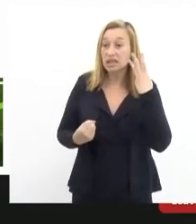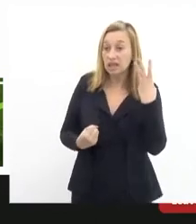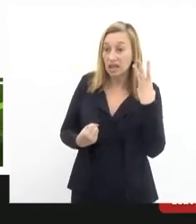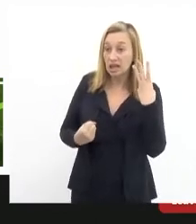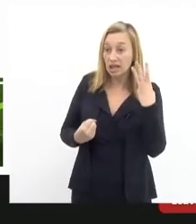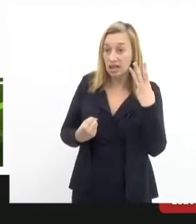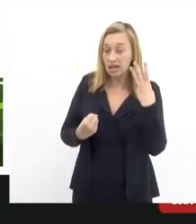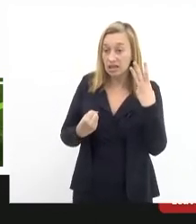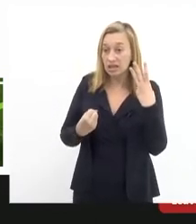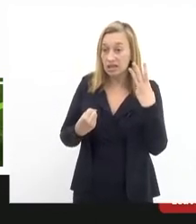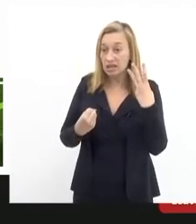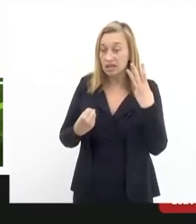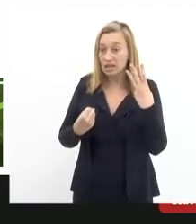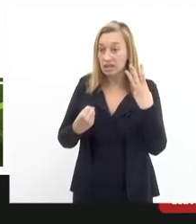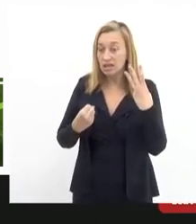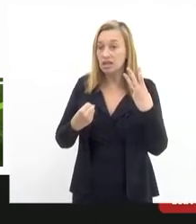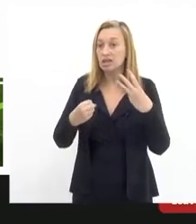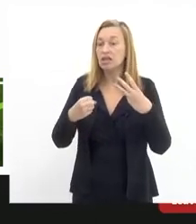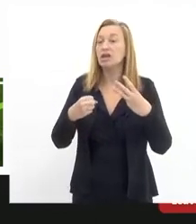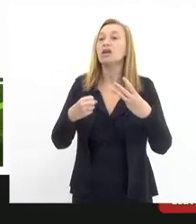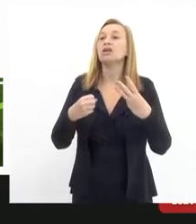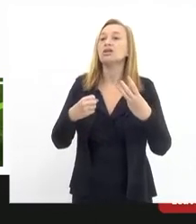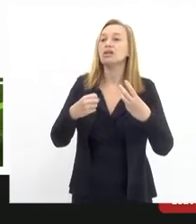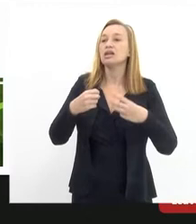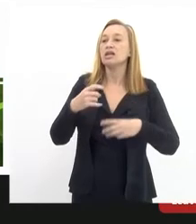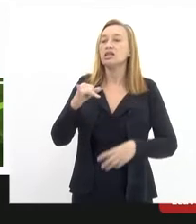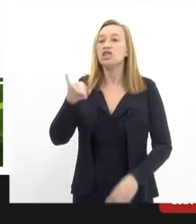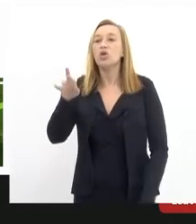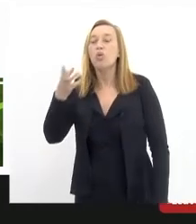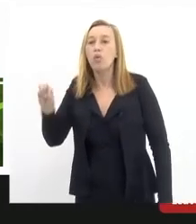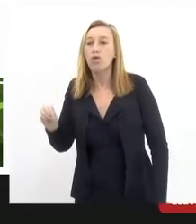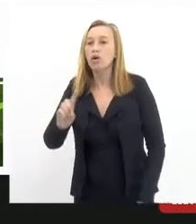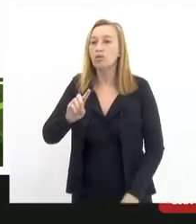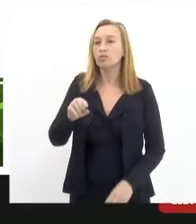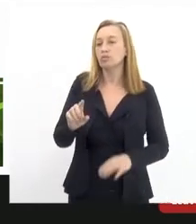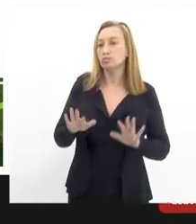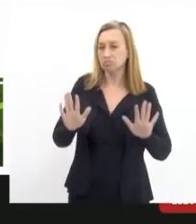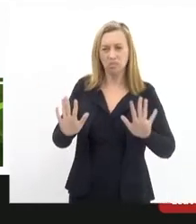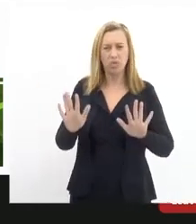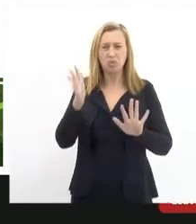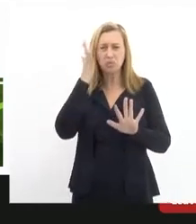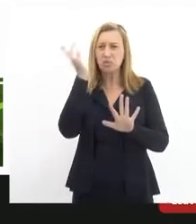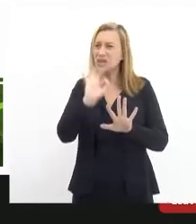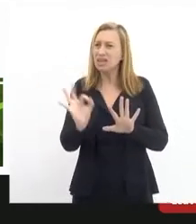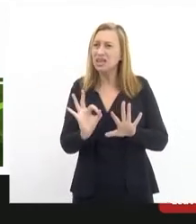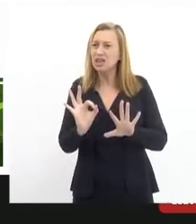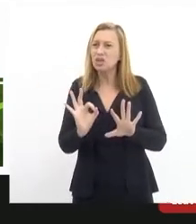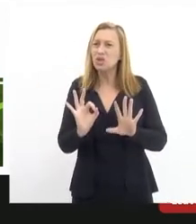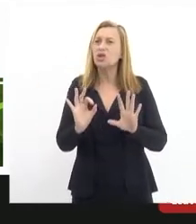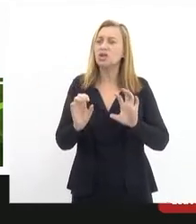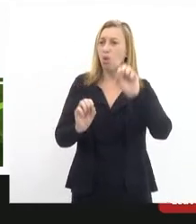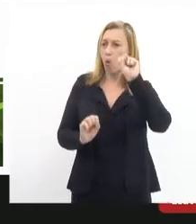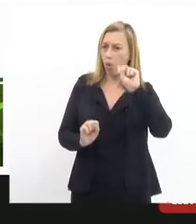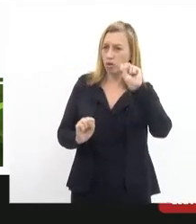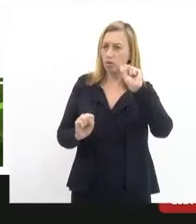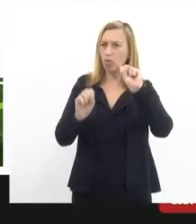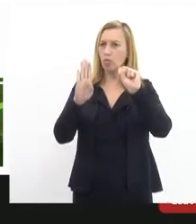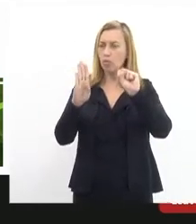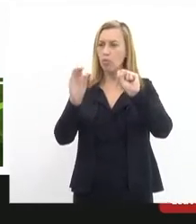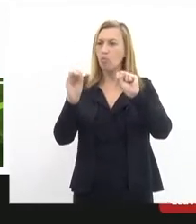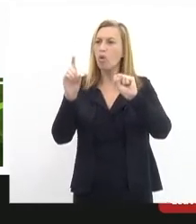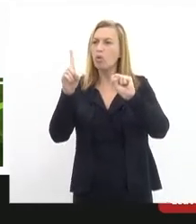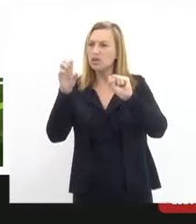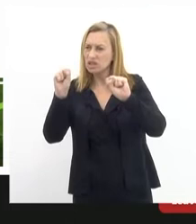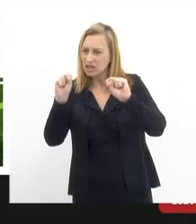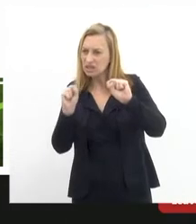manutenção e um de reserva. Pois bem, como não dá para entender, são oito bondes, oito bondes que nós